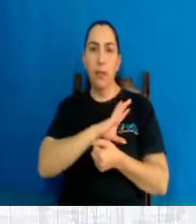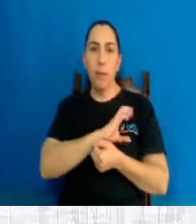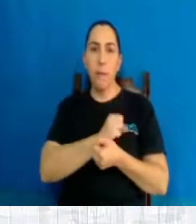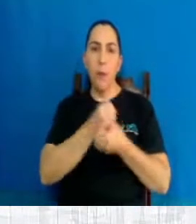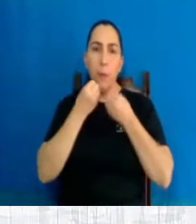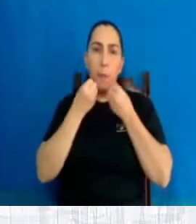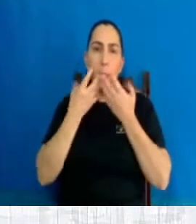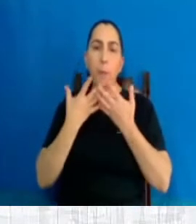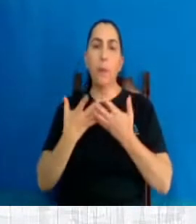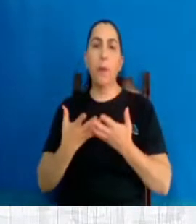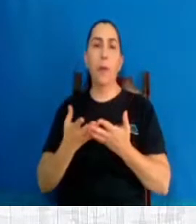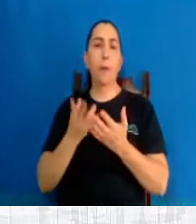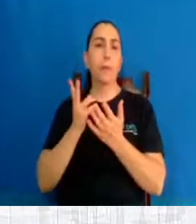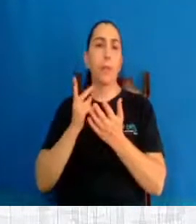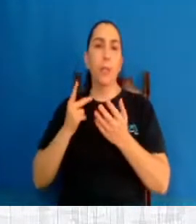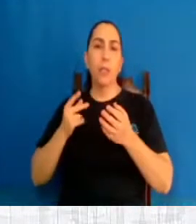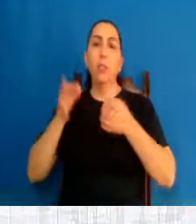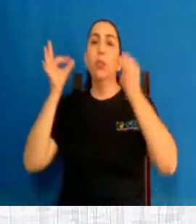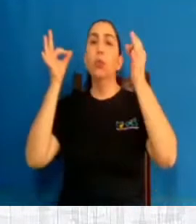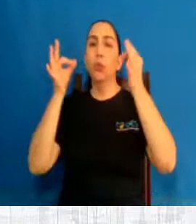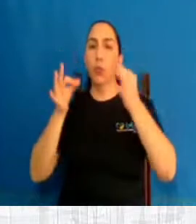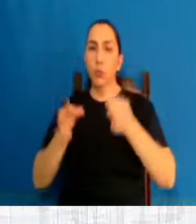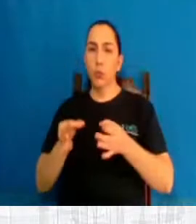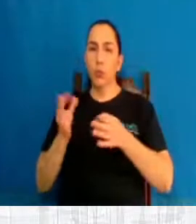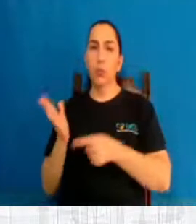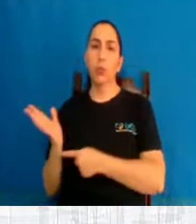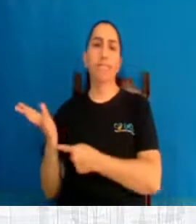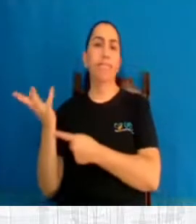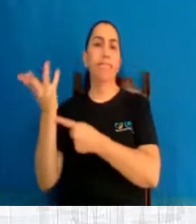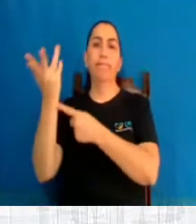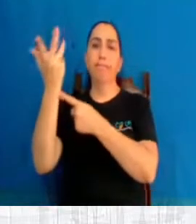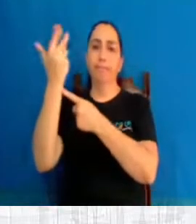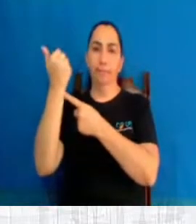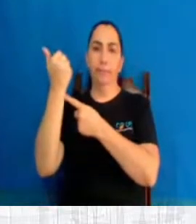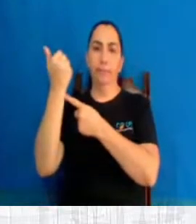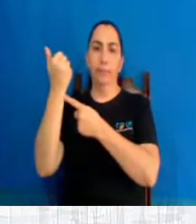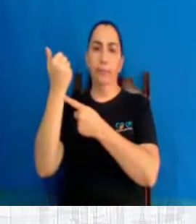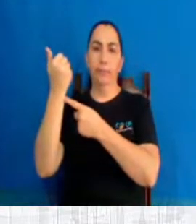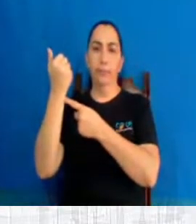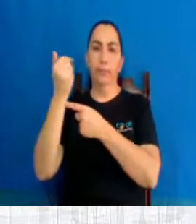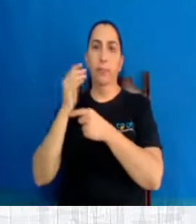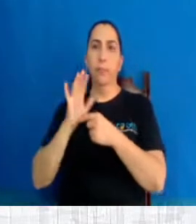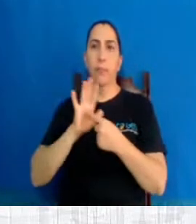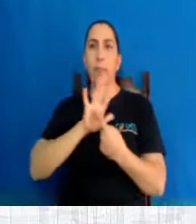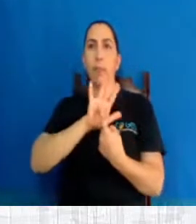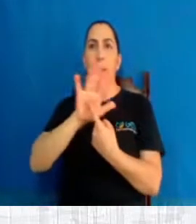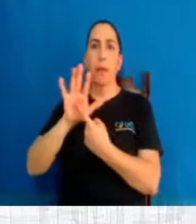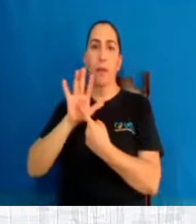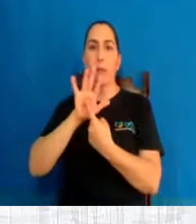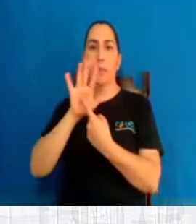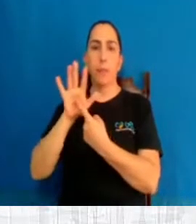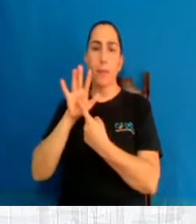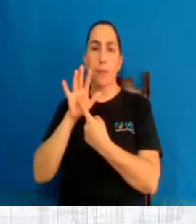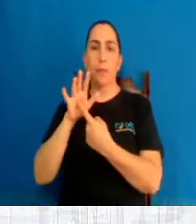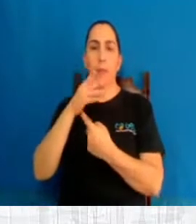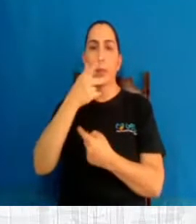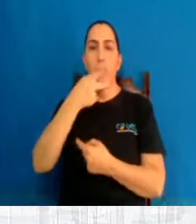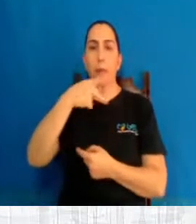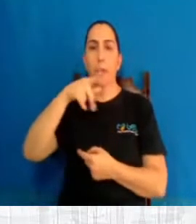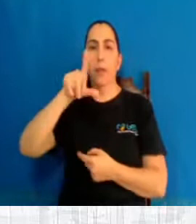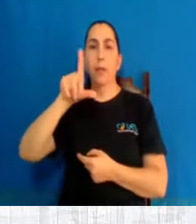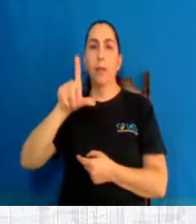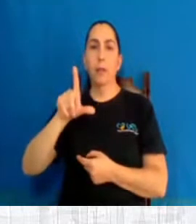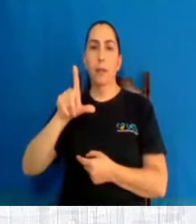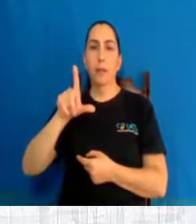bondade, mas também de justiça perfeitas. Então, uma dica. Aprovar o Estatuto do Nascituro, que é o PL, Projeto de Lei